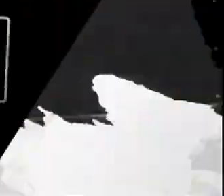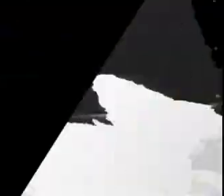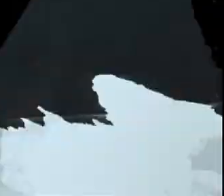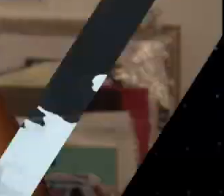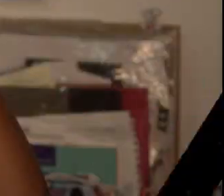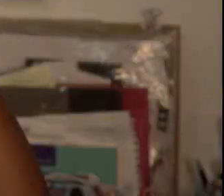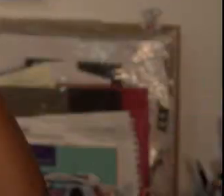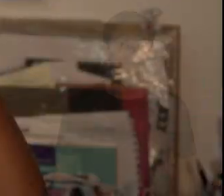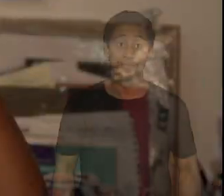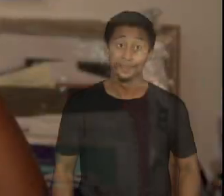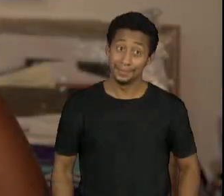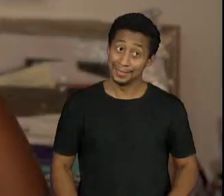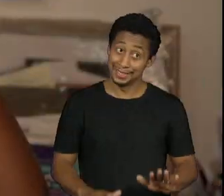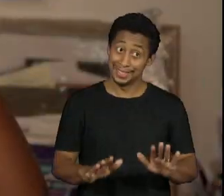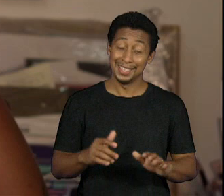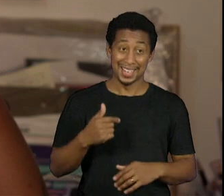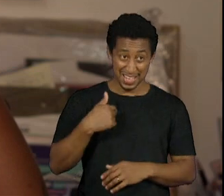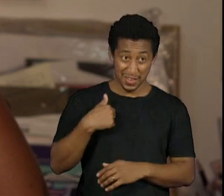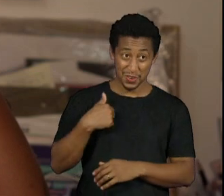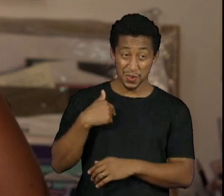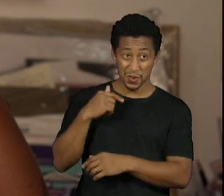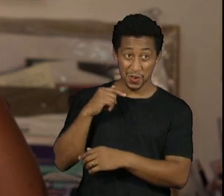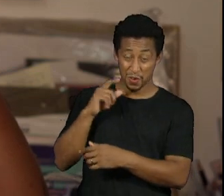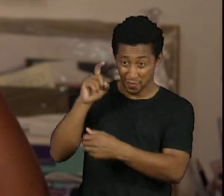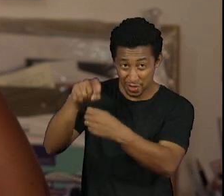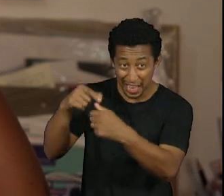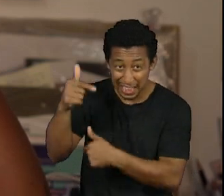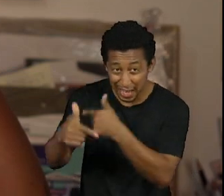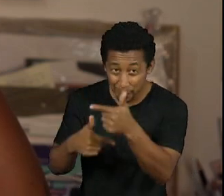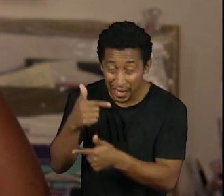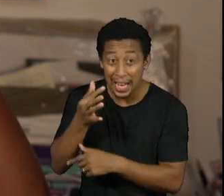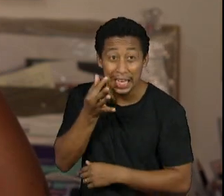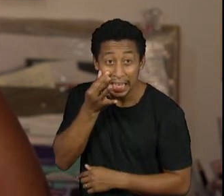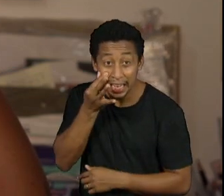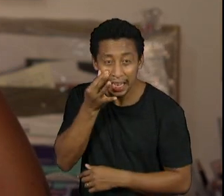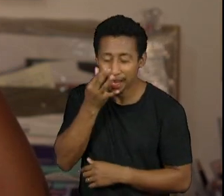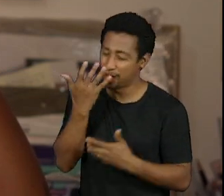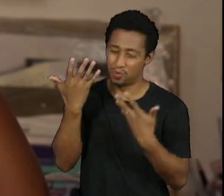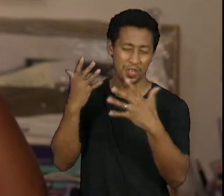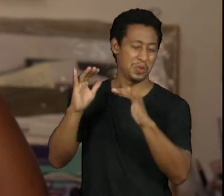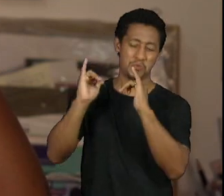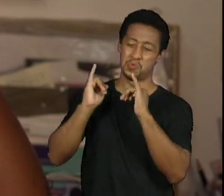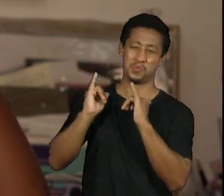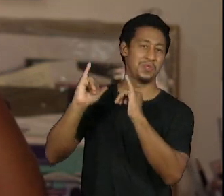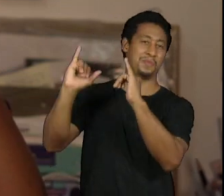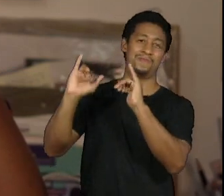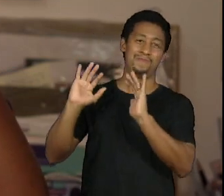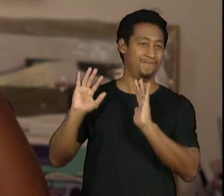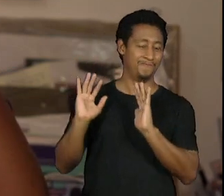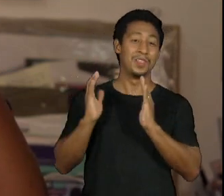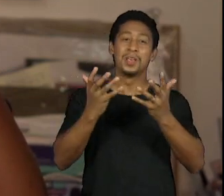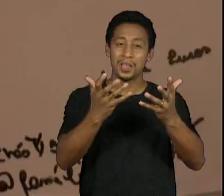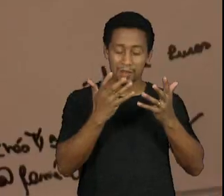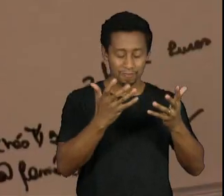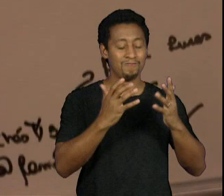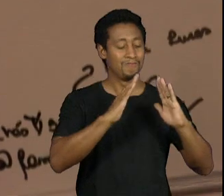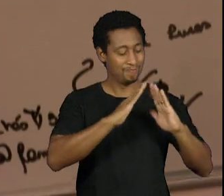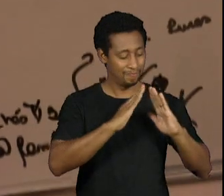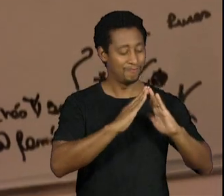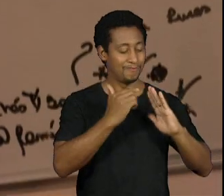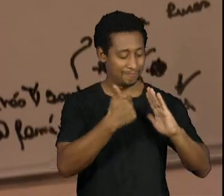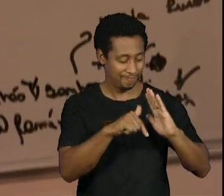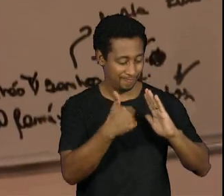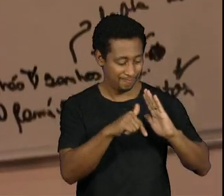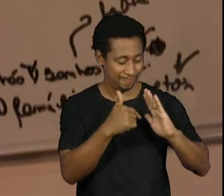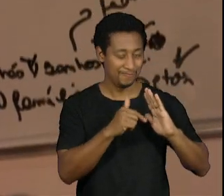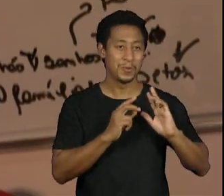Eu honestamente nunca mais quero voltar a trabalhar presencial eu amo trabalhar no home office principalmente por eu ser sozinha e lidar com várias